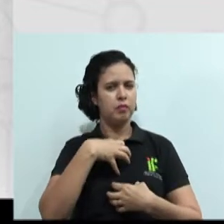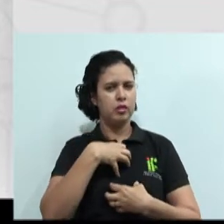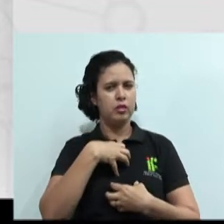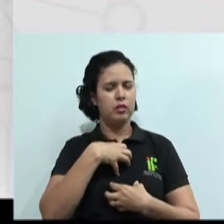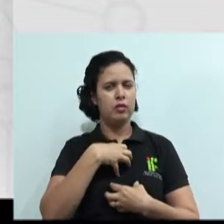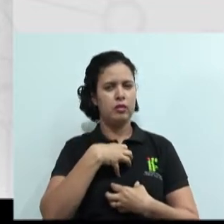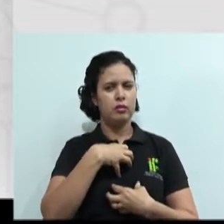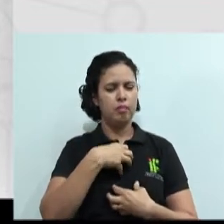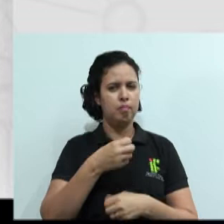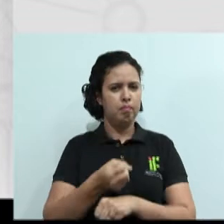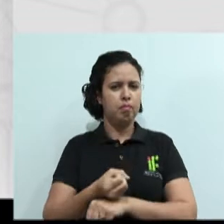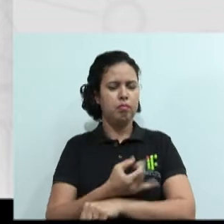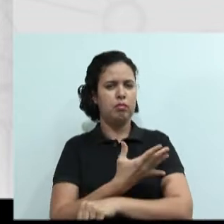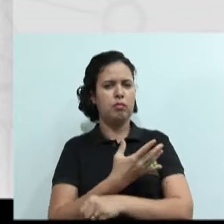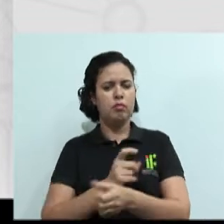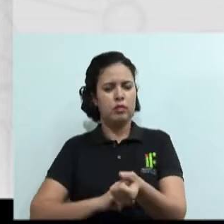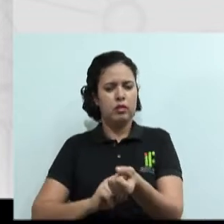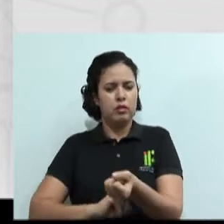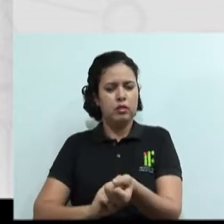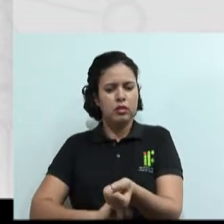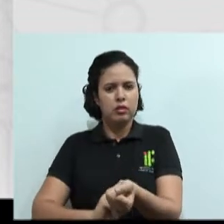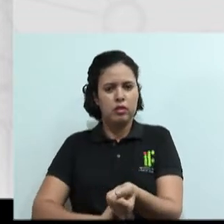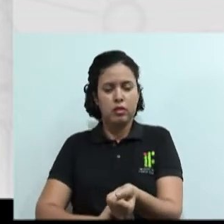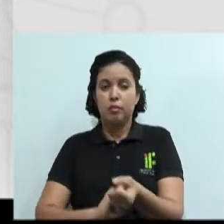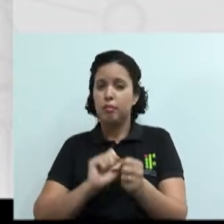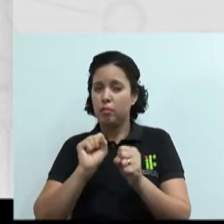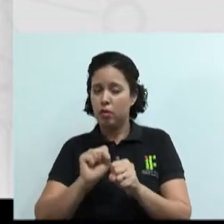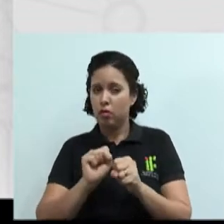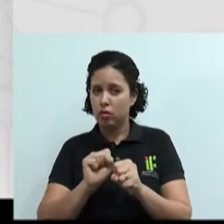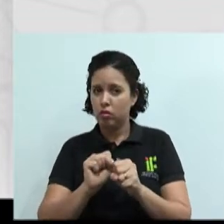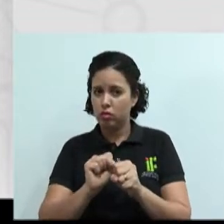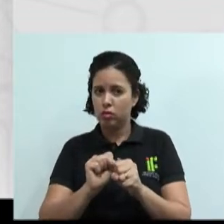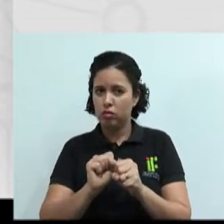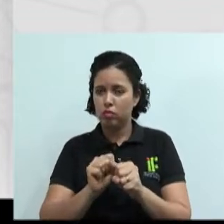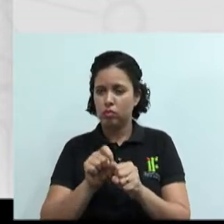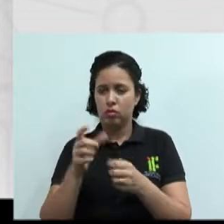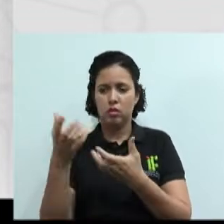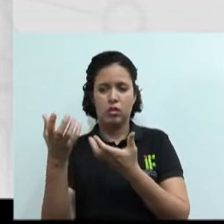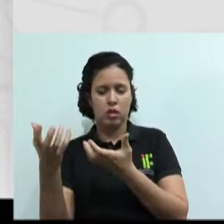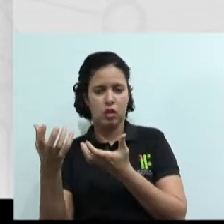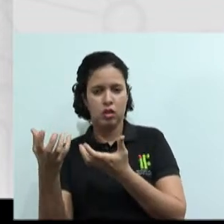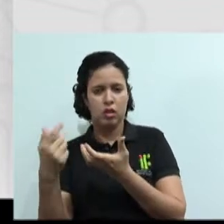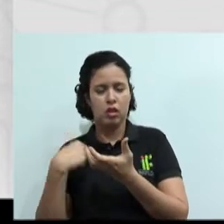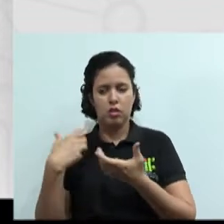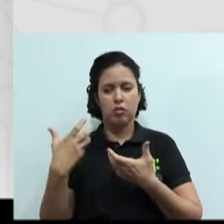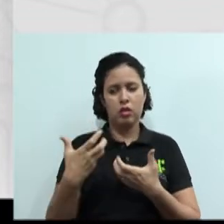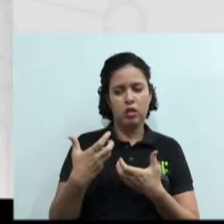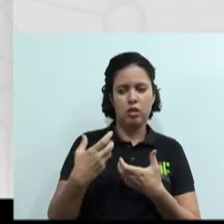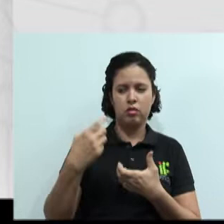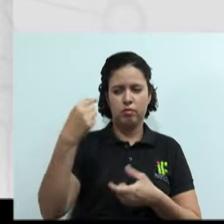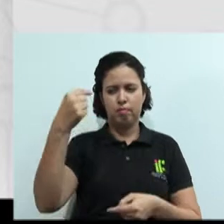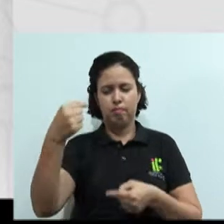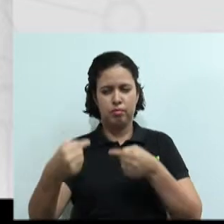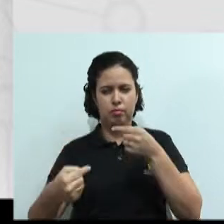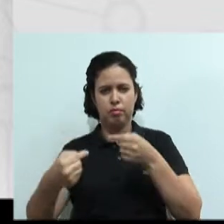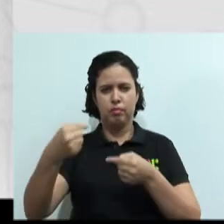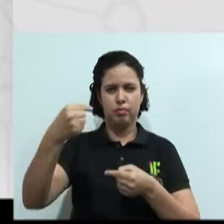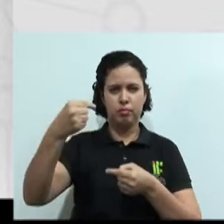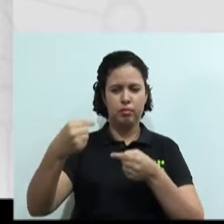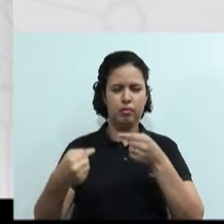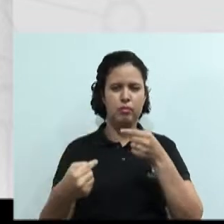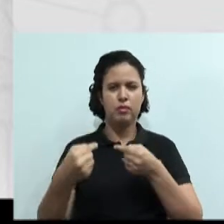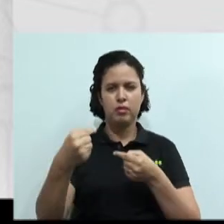quer uma coisa, você quer outra. E vocês não podem chegar a um acordo ali tão rápido. E aí, pode gerar um pouco aí de um